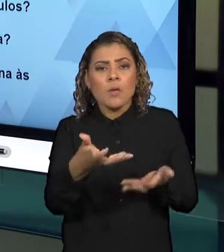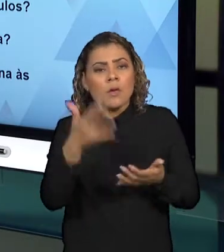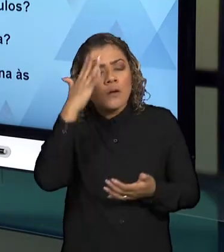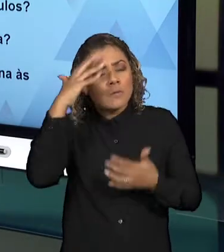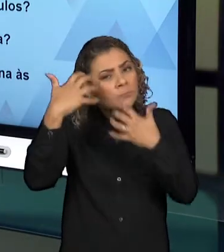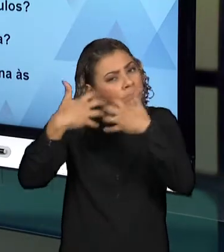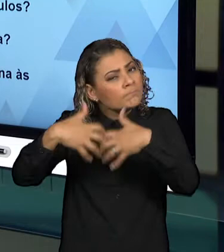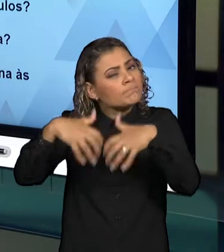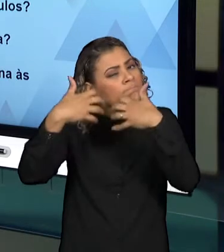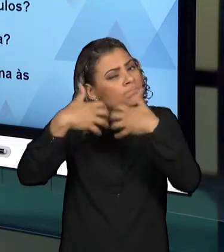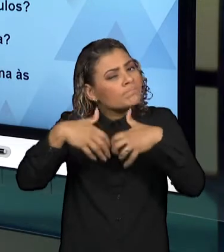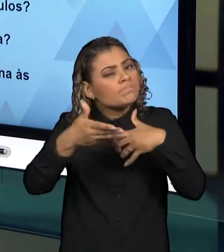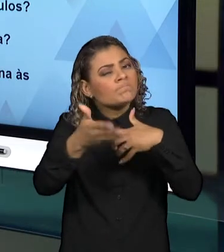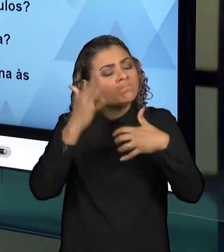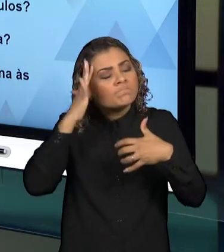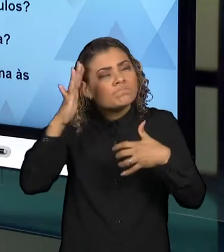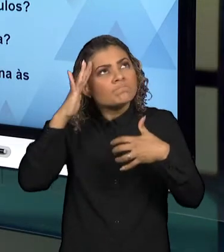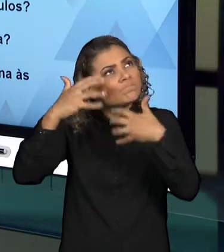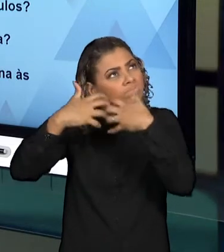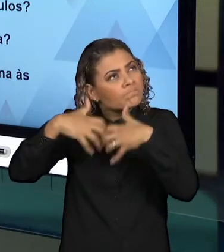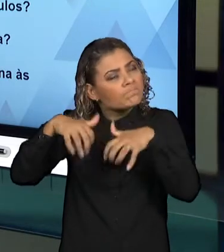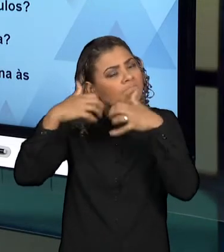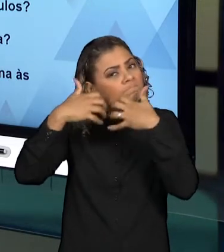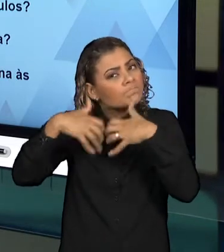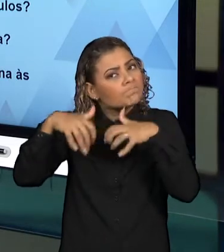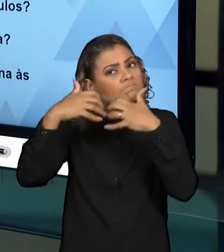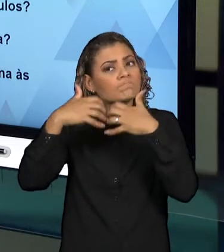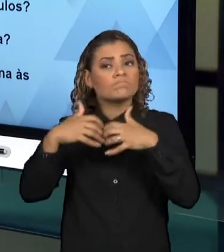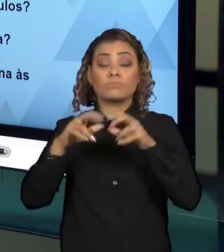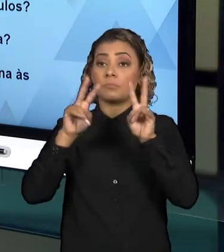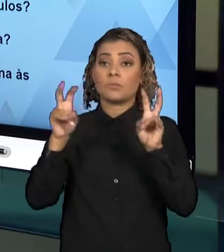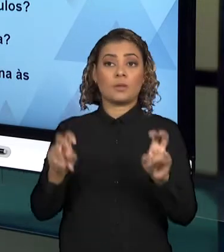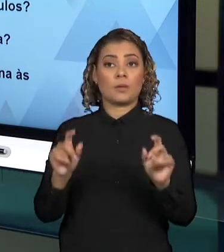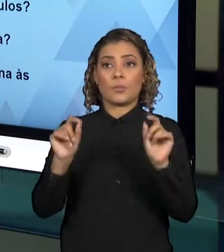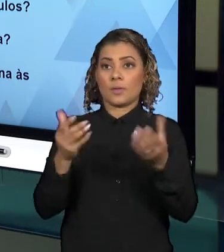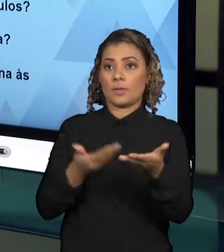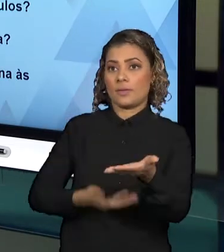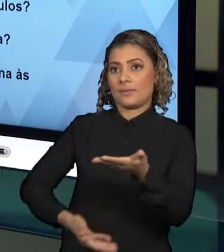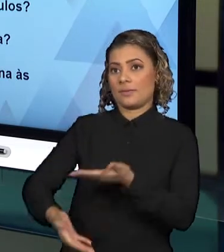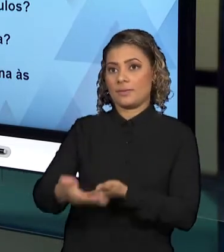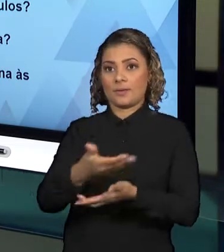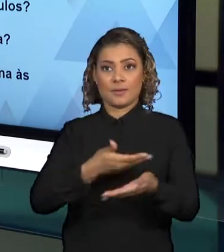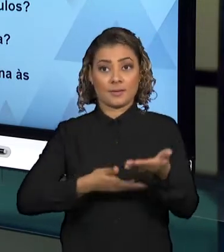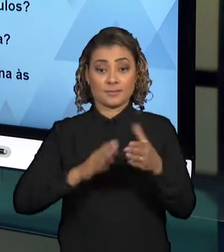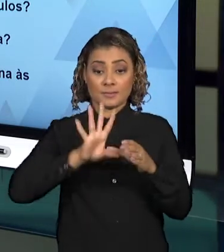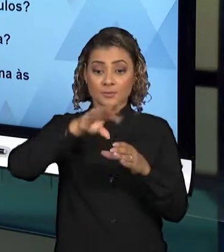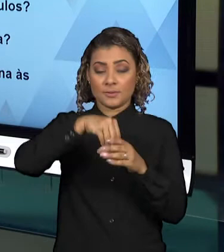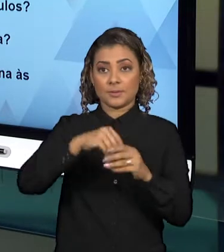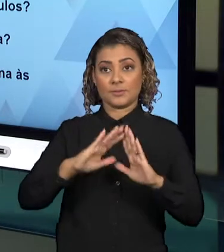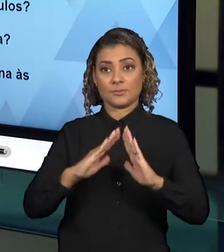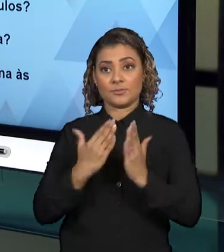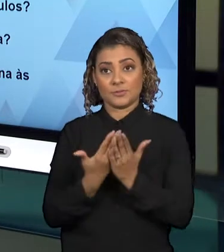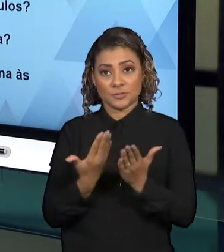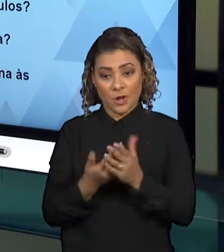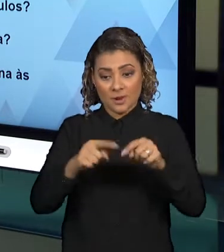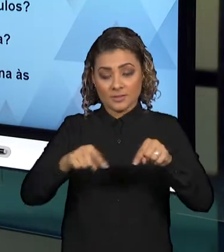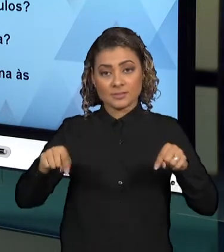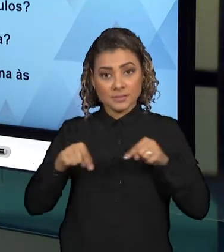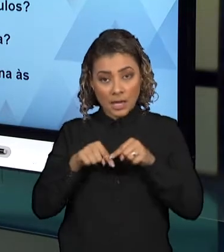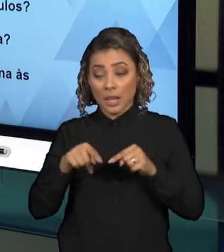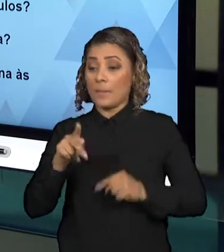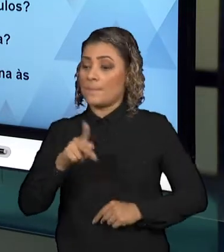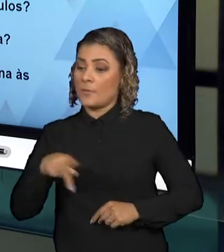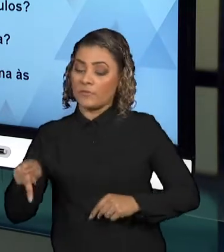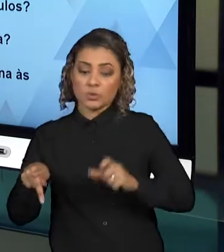pensassem um pouco, que vocês refletissem a respeito das interações que ocorrem na sala de aula, dos professores com os